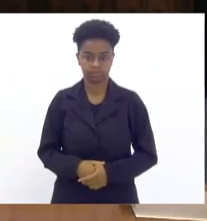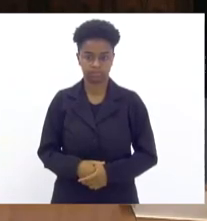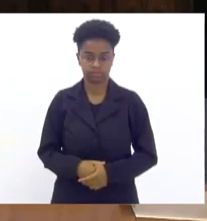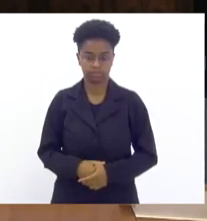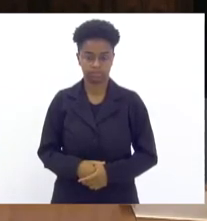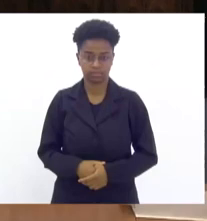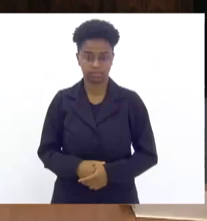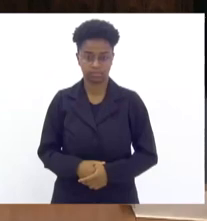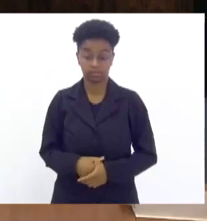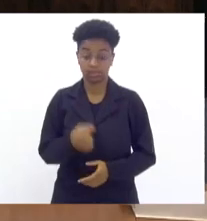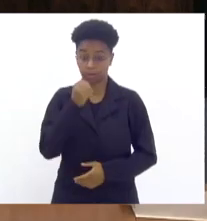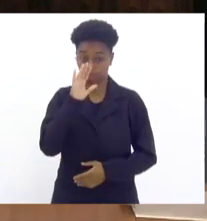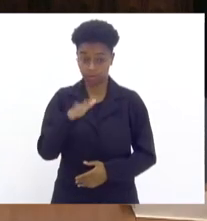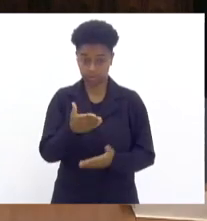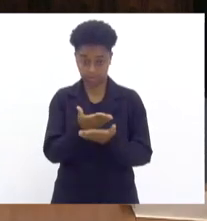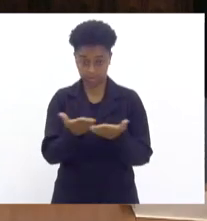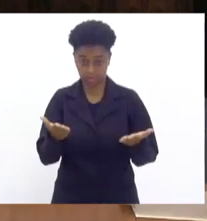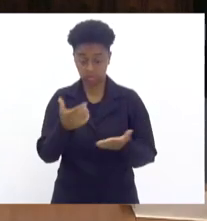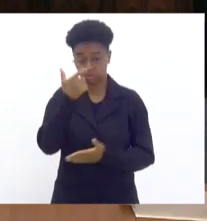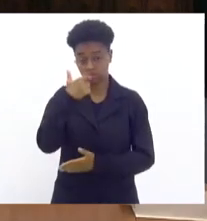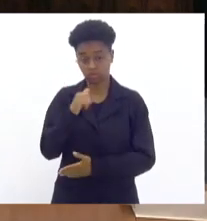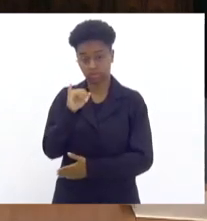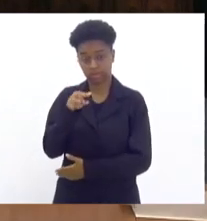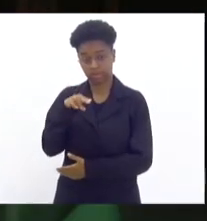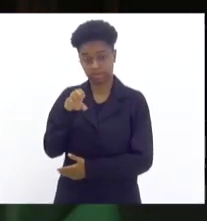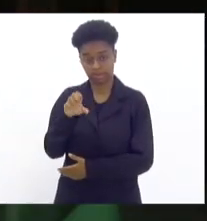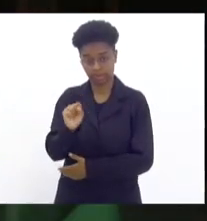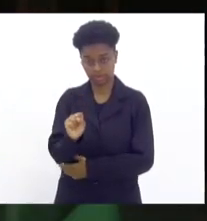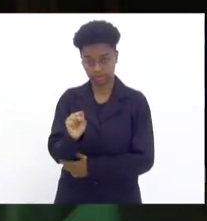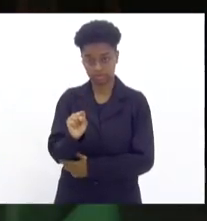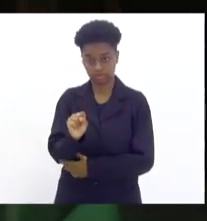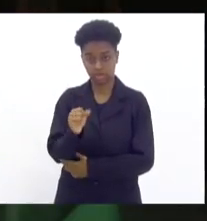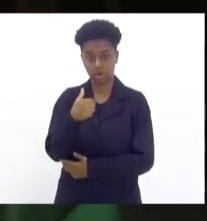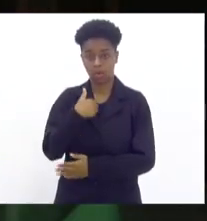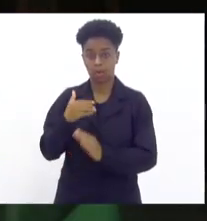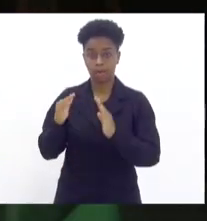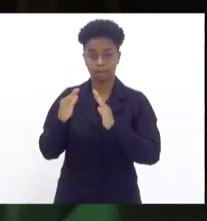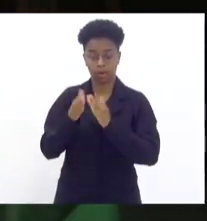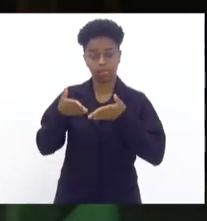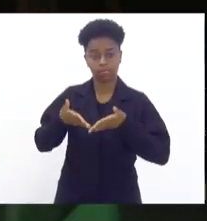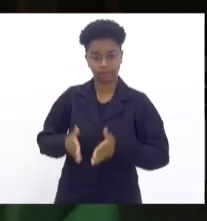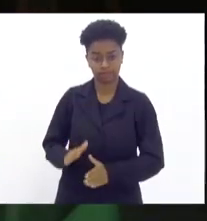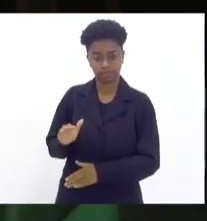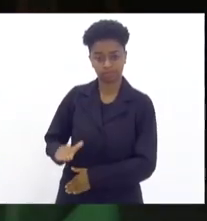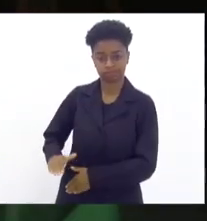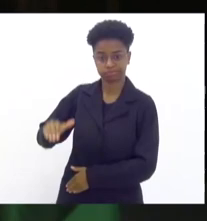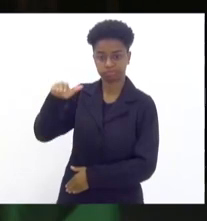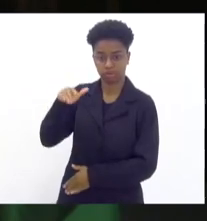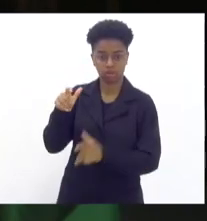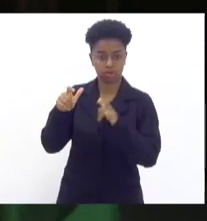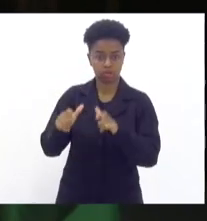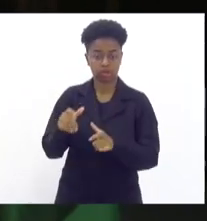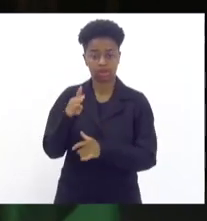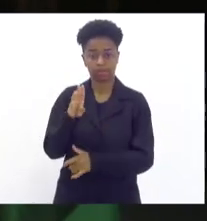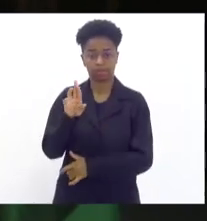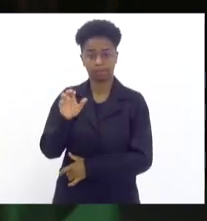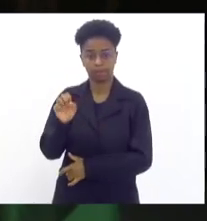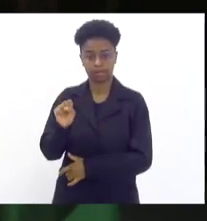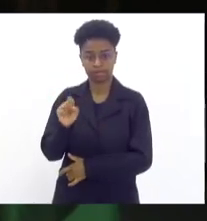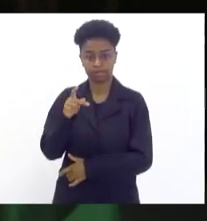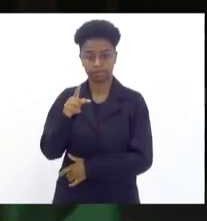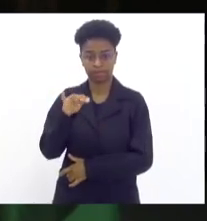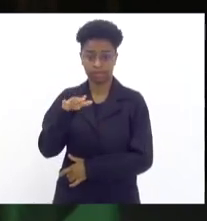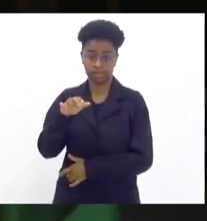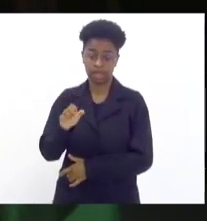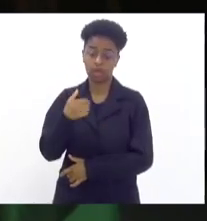Senhores, boa tarde, boa sou Inês Belarmino, moradora, nascida e criada em Braz de Pina, na rua a Uricá, nasci em